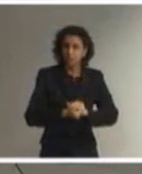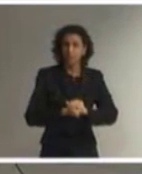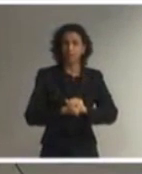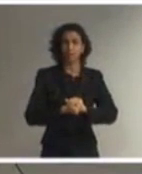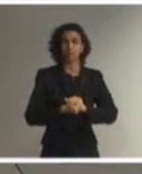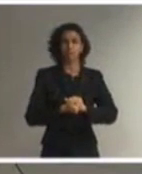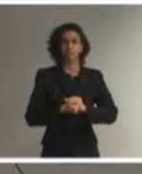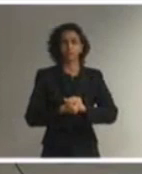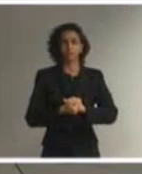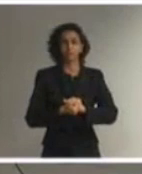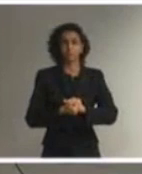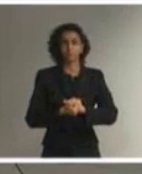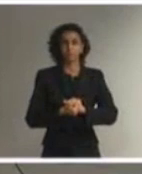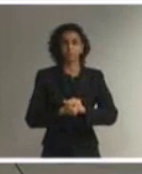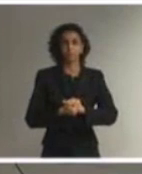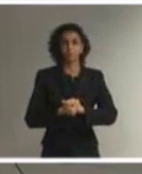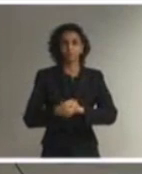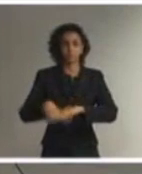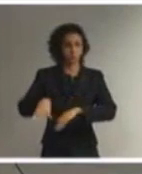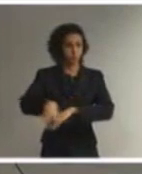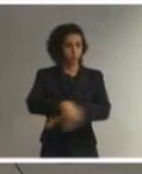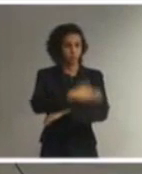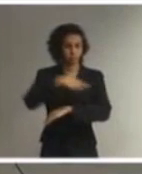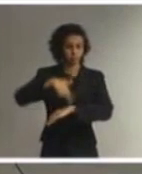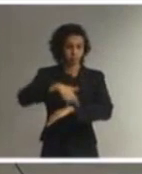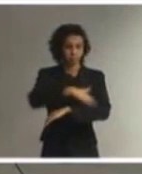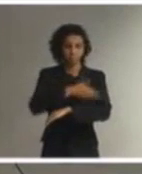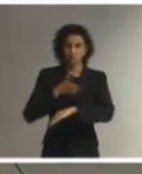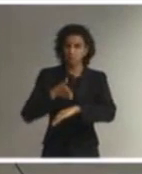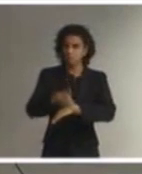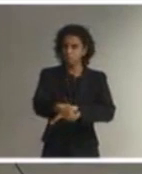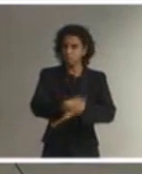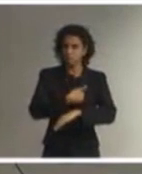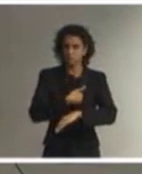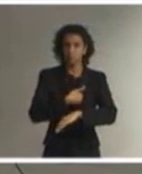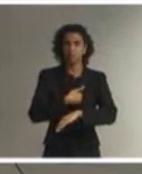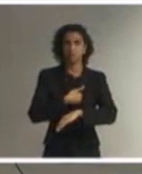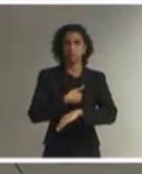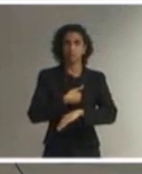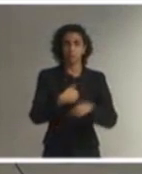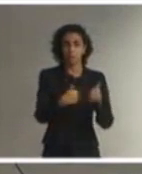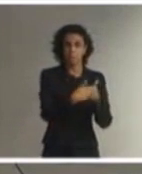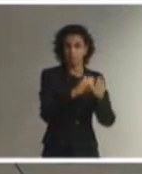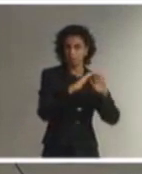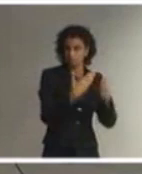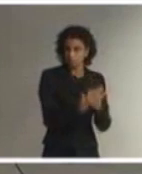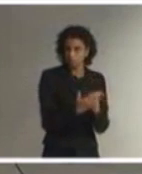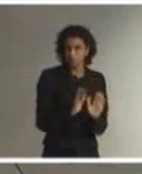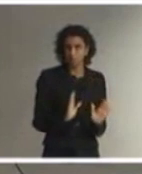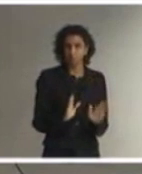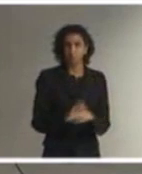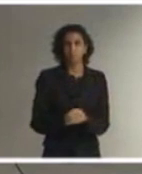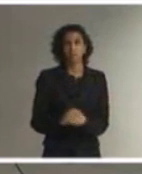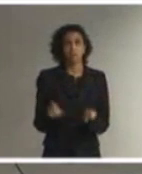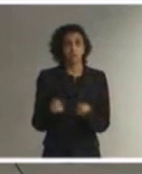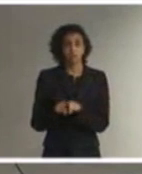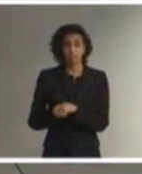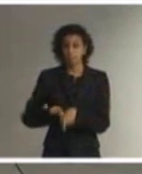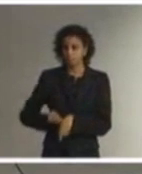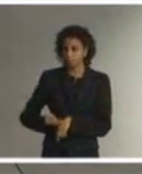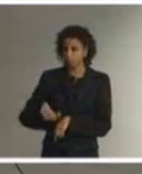de calçadas acessíveis em frente às escolas, as rampas